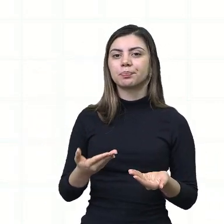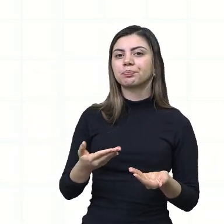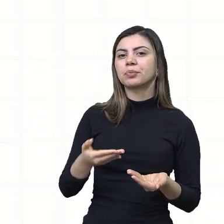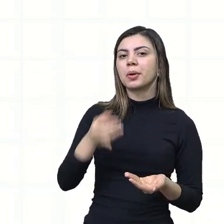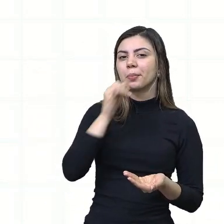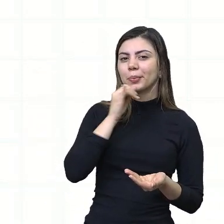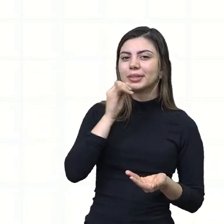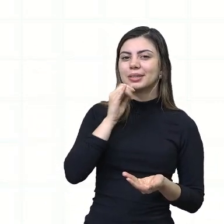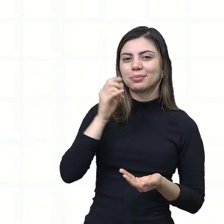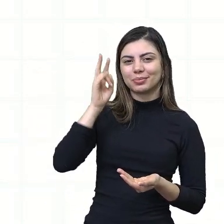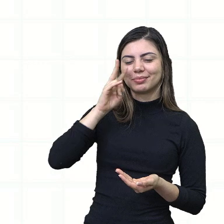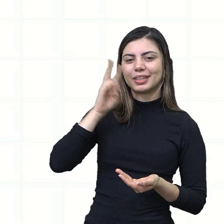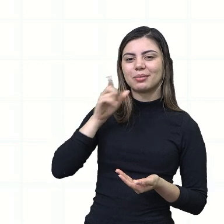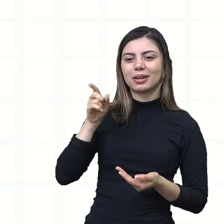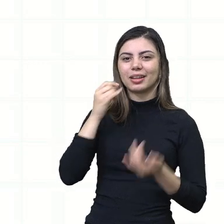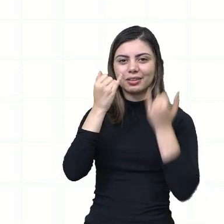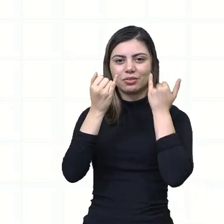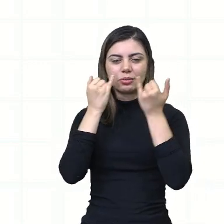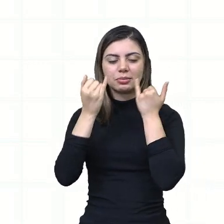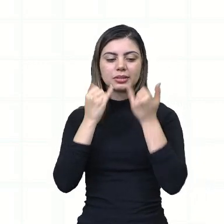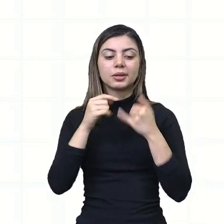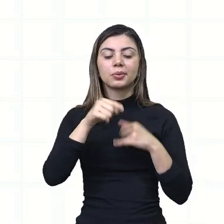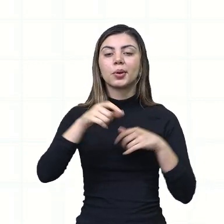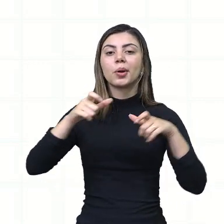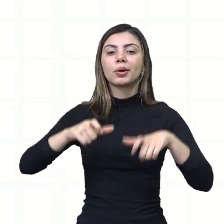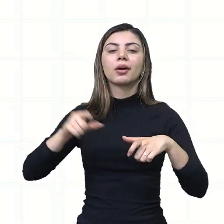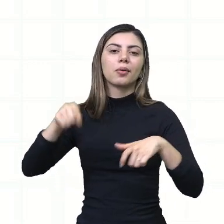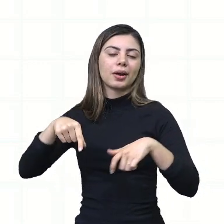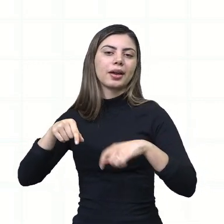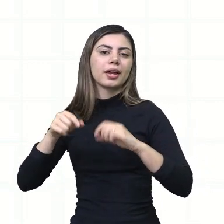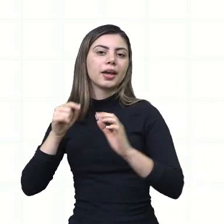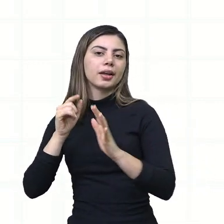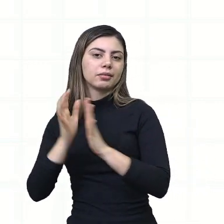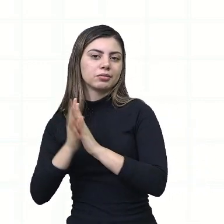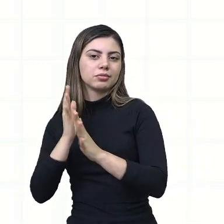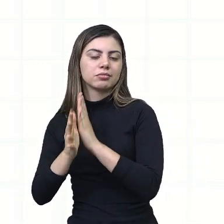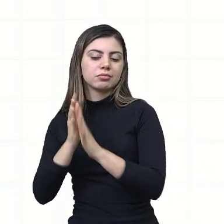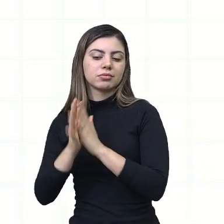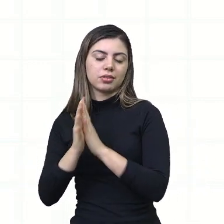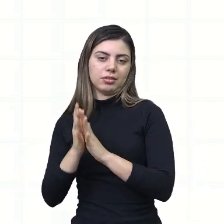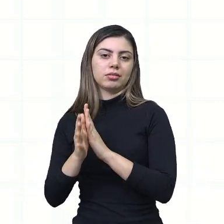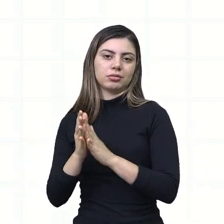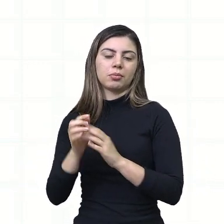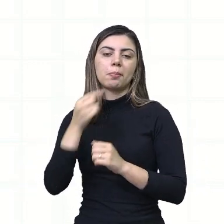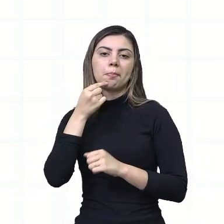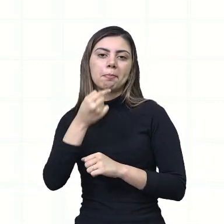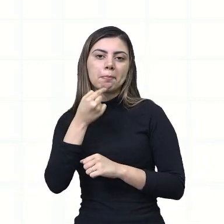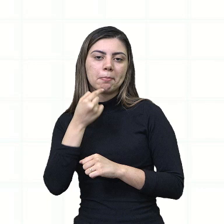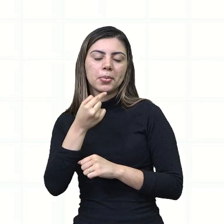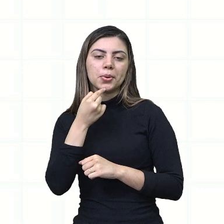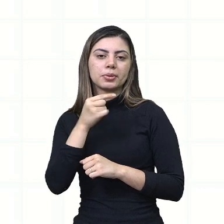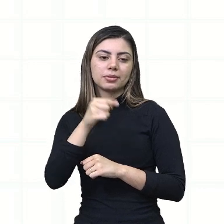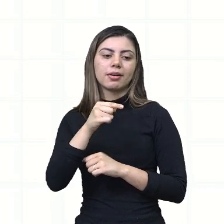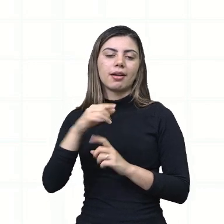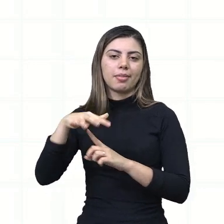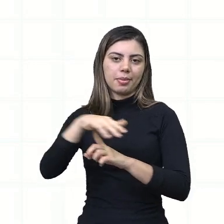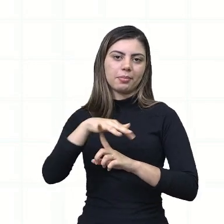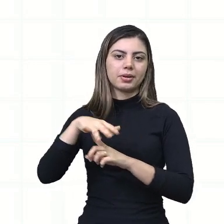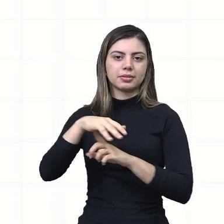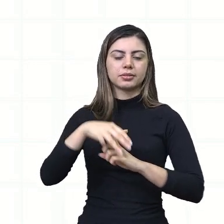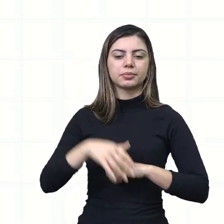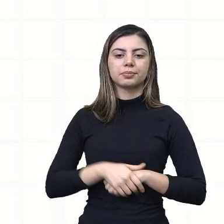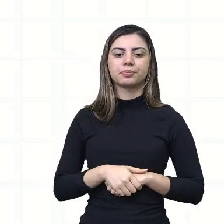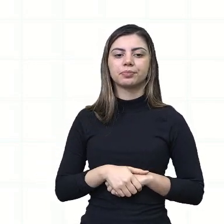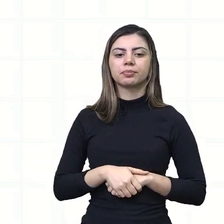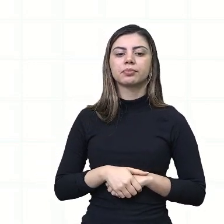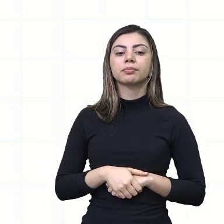nossa notícia, foi ali no centro da cidade, perto da Praça da Sé. E